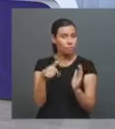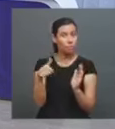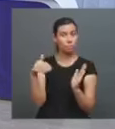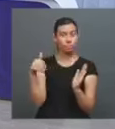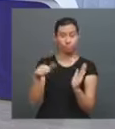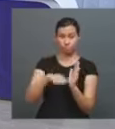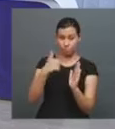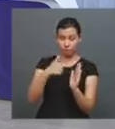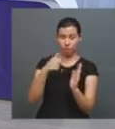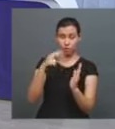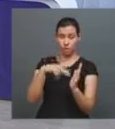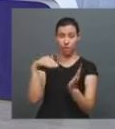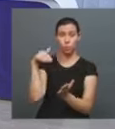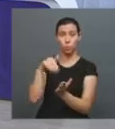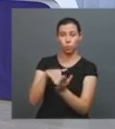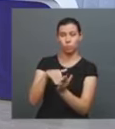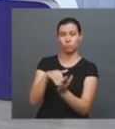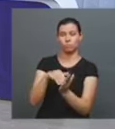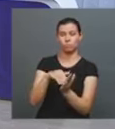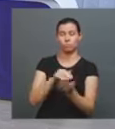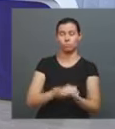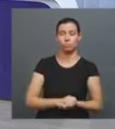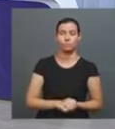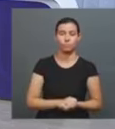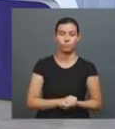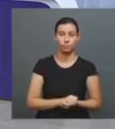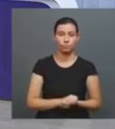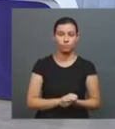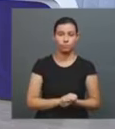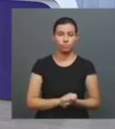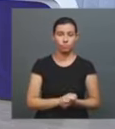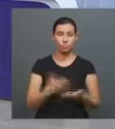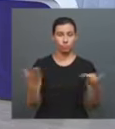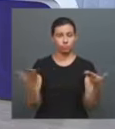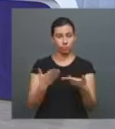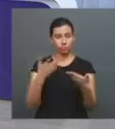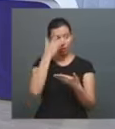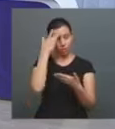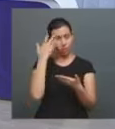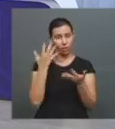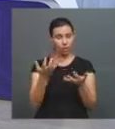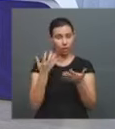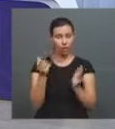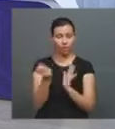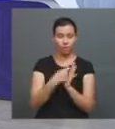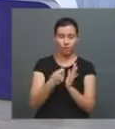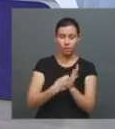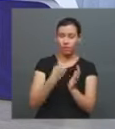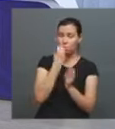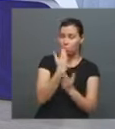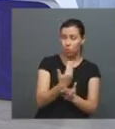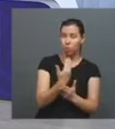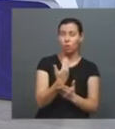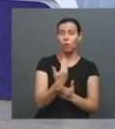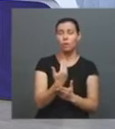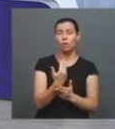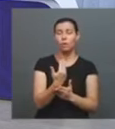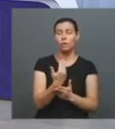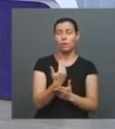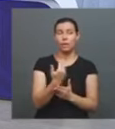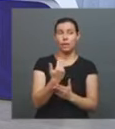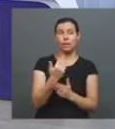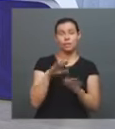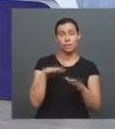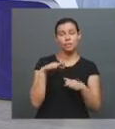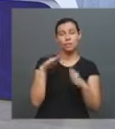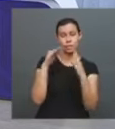querer escrever uma obra, isso é algo bom? O que é necessário para quem está em casa nos assistindo e fala, meu sonho é